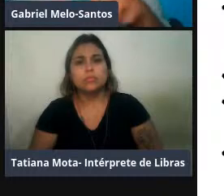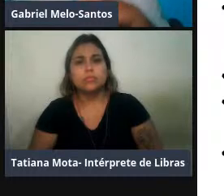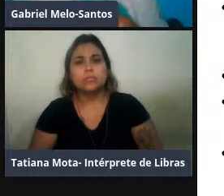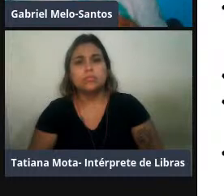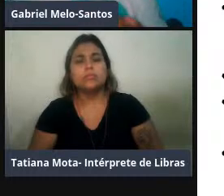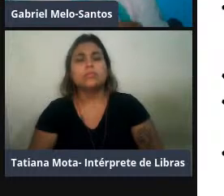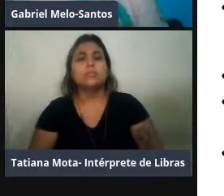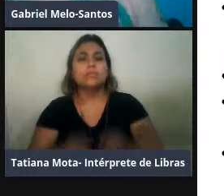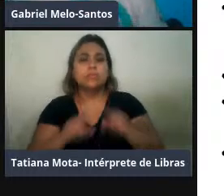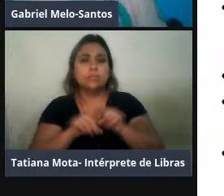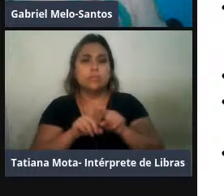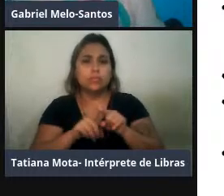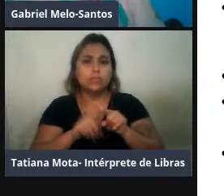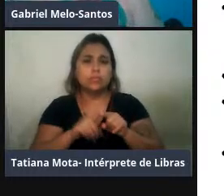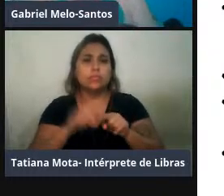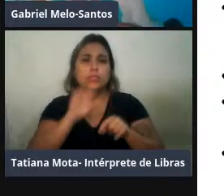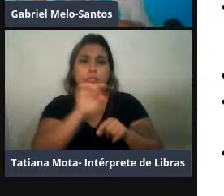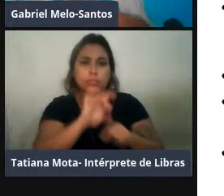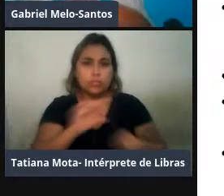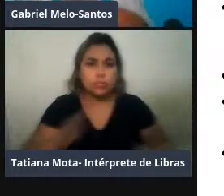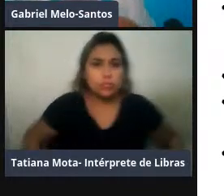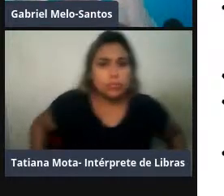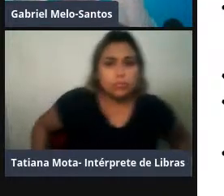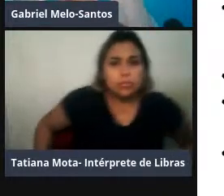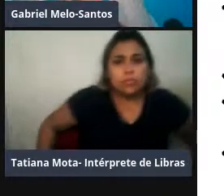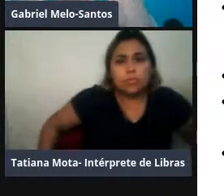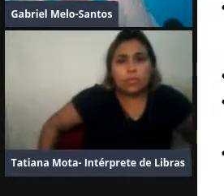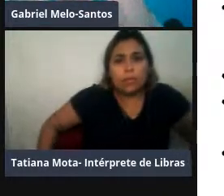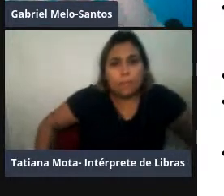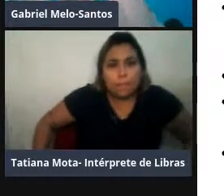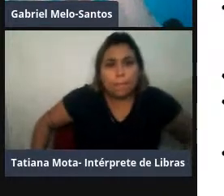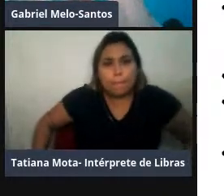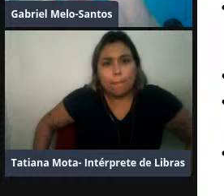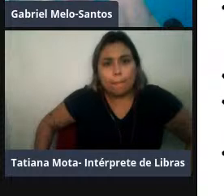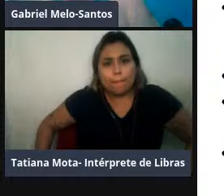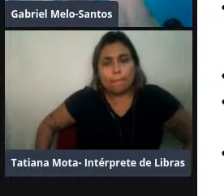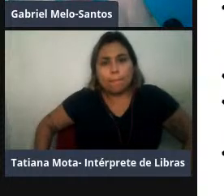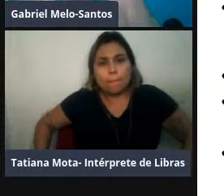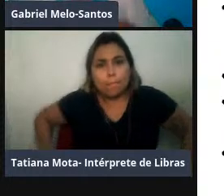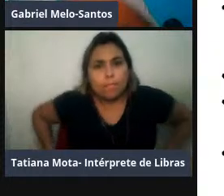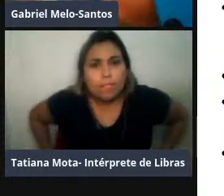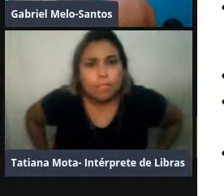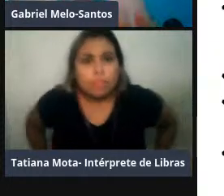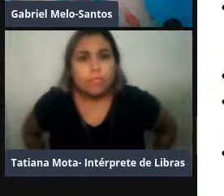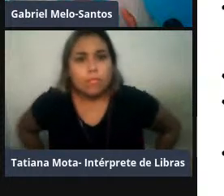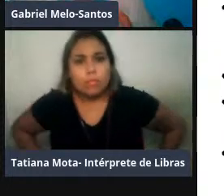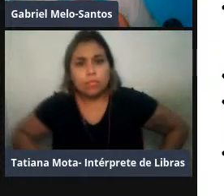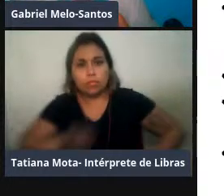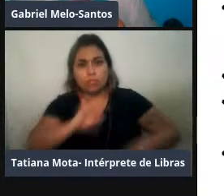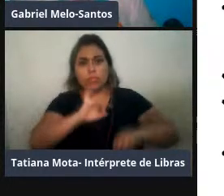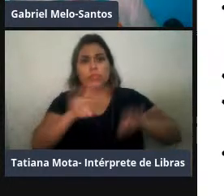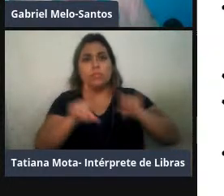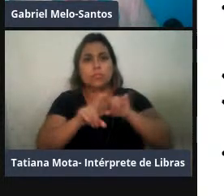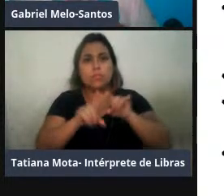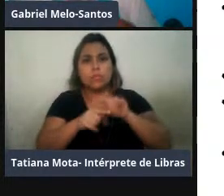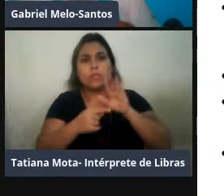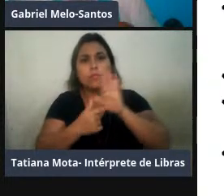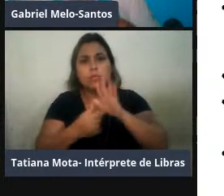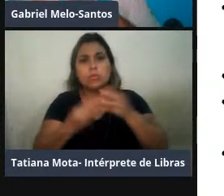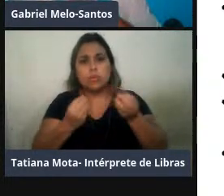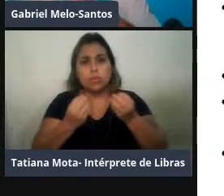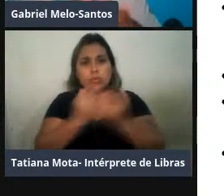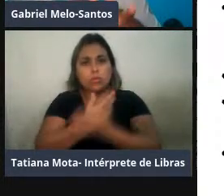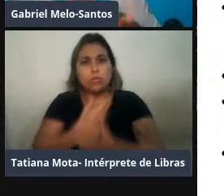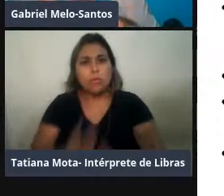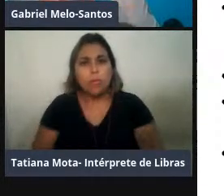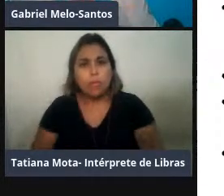quão completa era a nossa amostra, a eficiência amostral, a gente estimou o repertório total, o tamanho total do repertório, e a gente